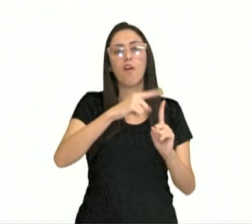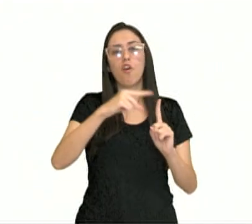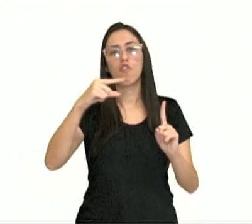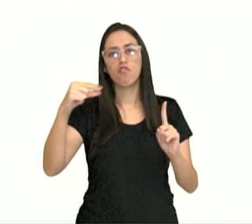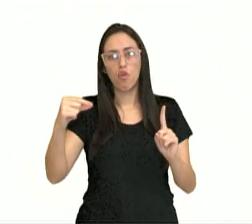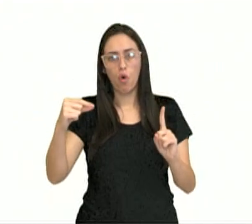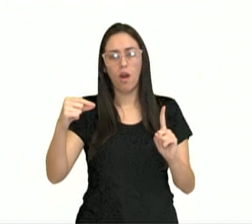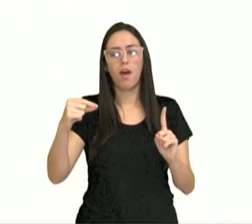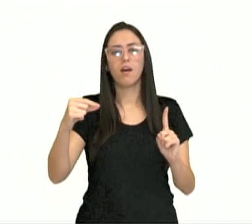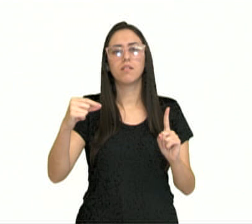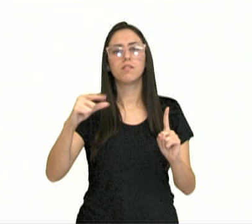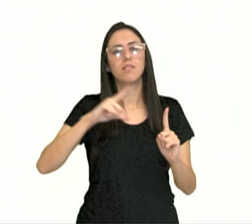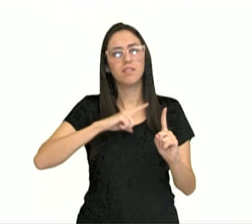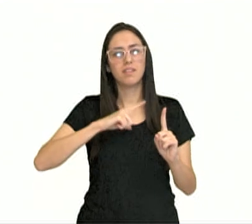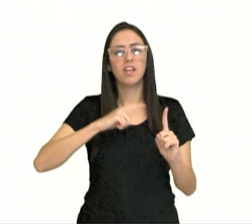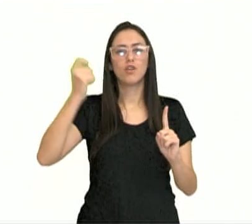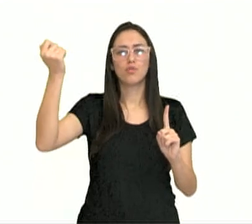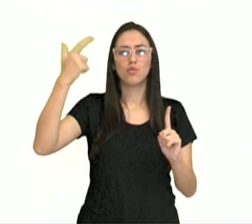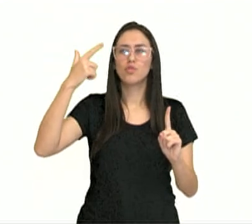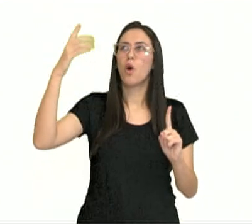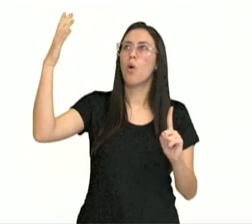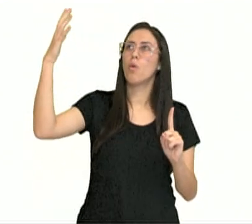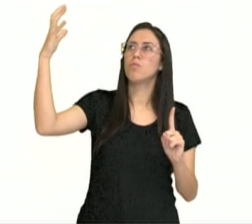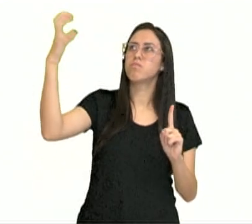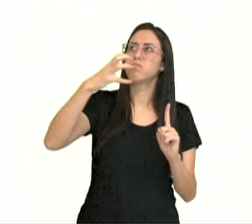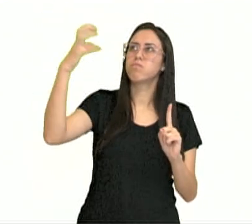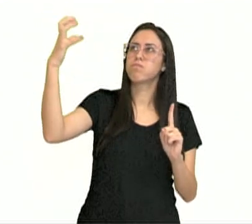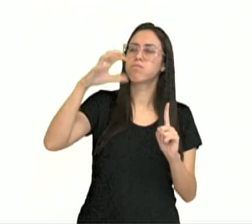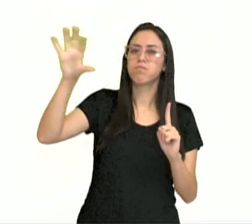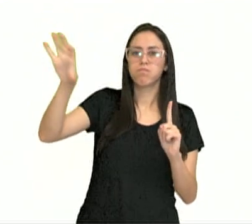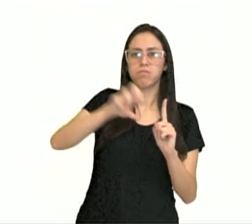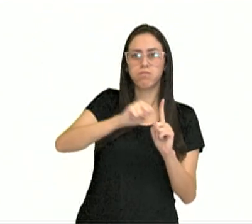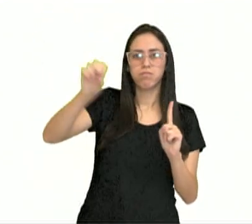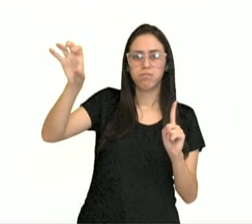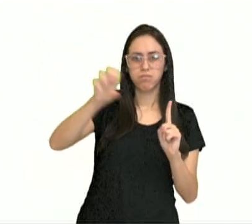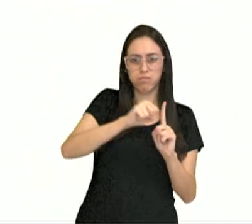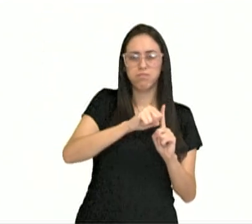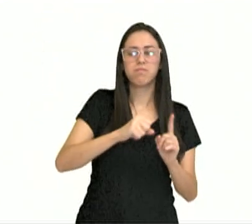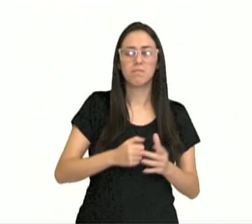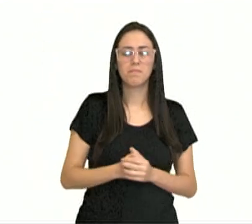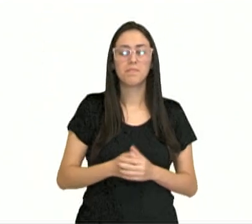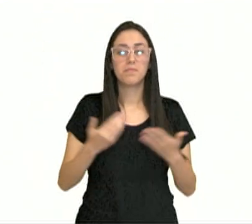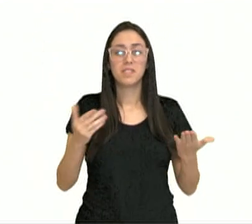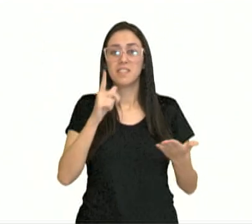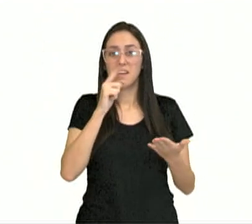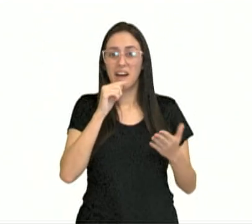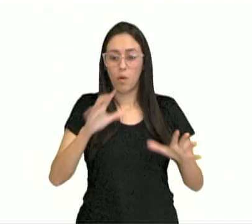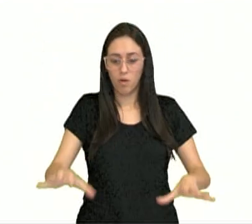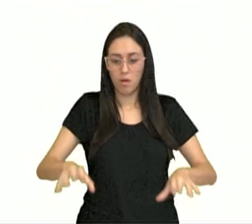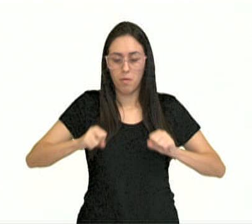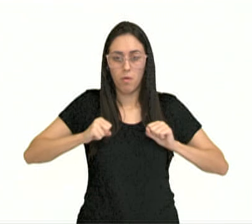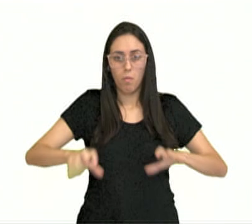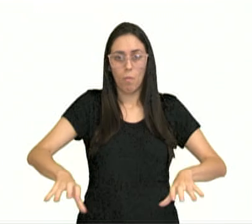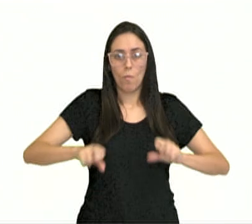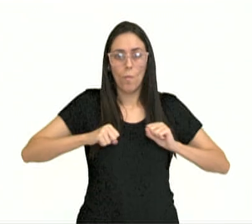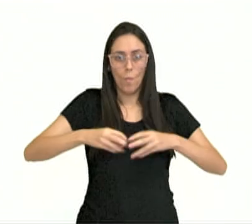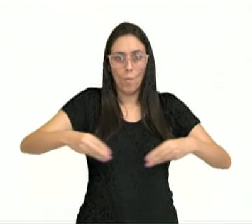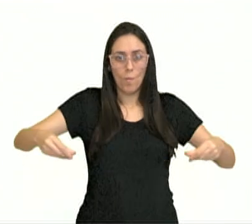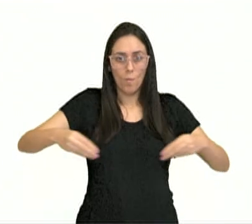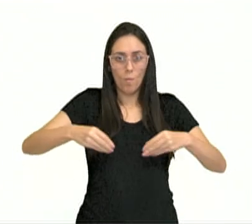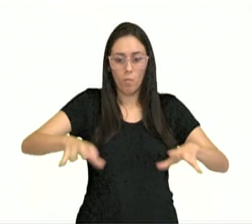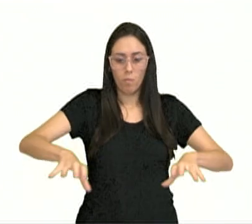ocorrer o processo de fotossíntese nos cloroplastos. Percebam que essa água e sais minerais vindo pela raiz,